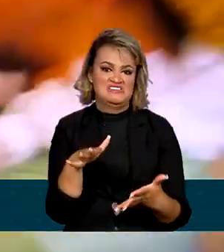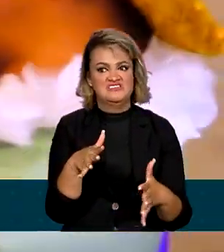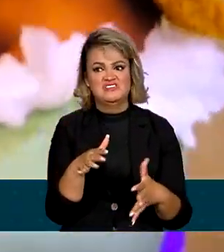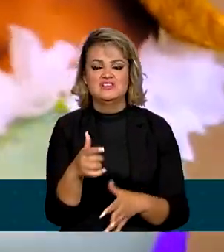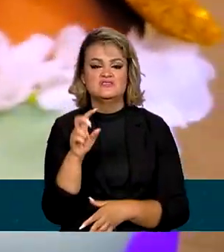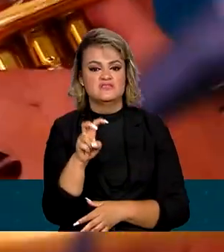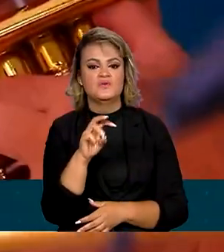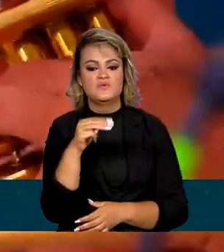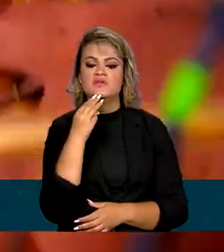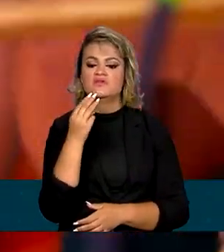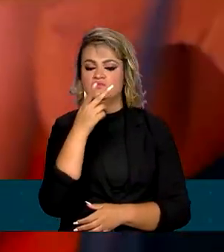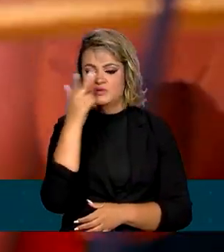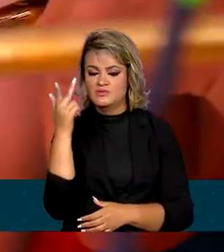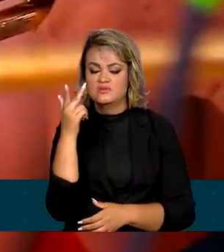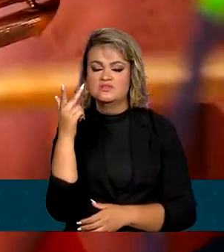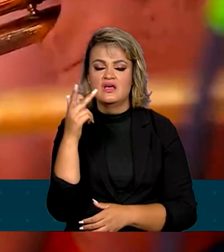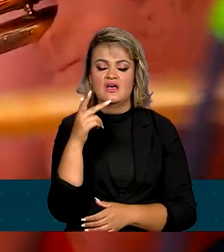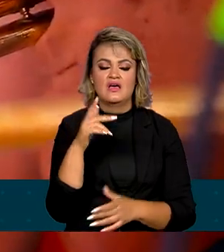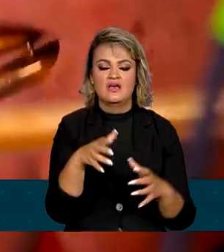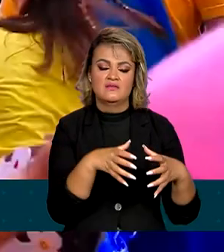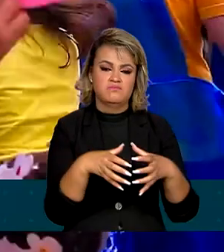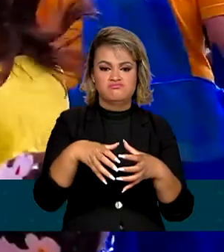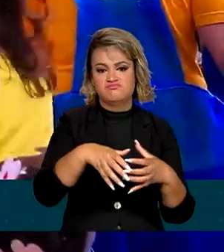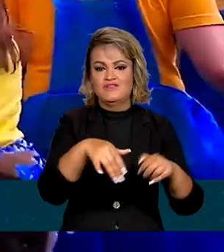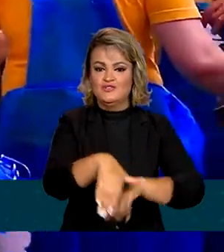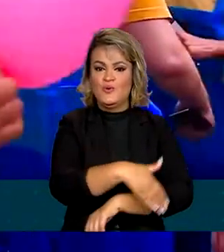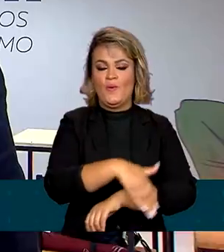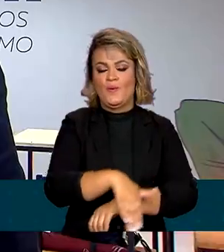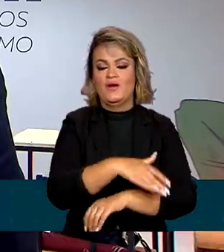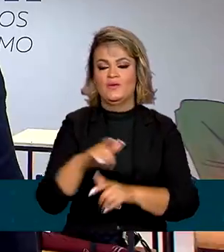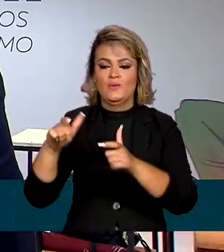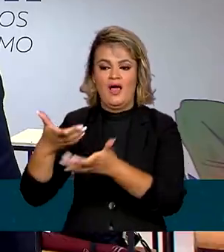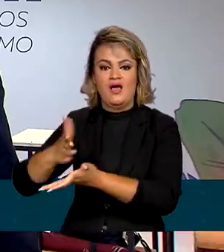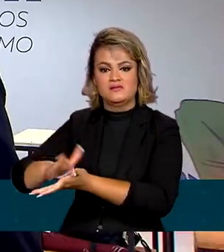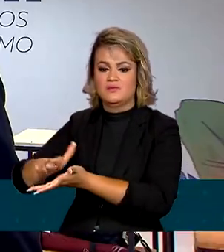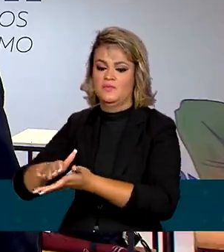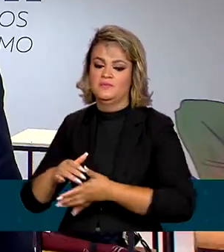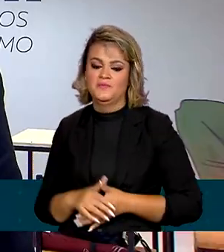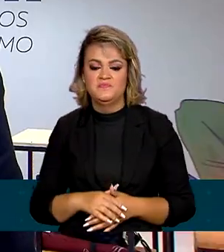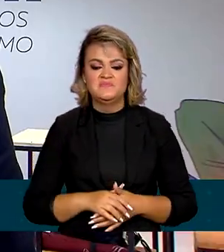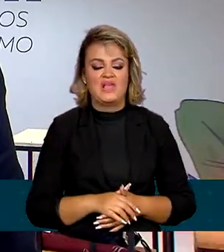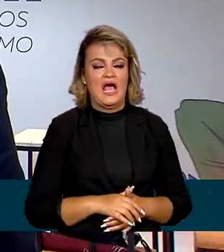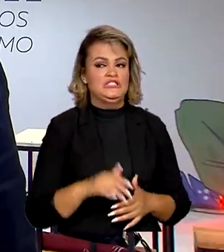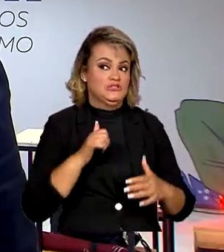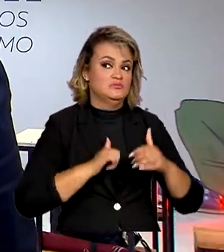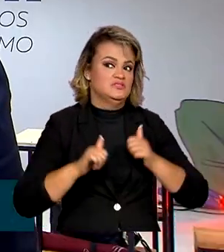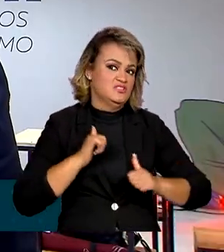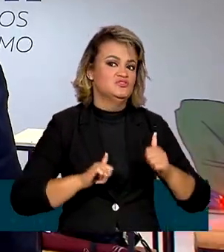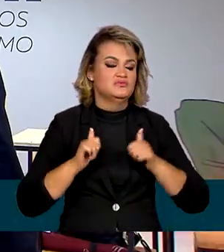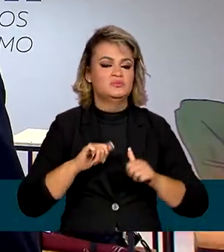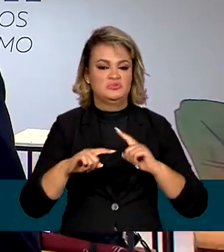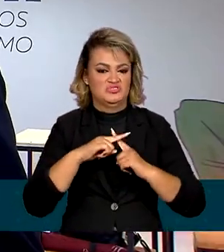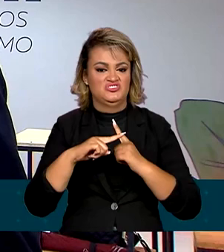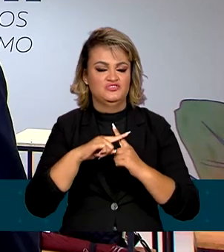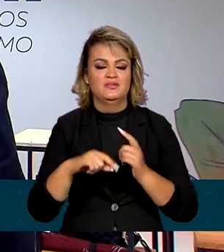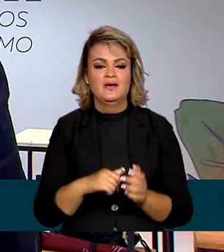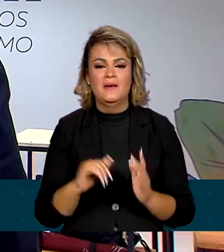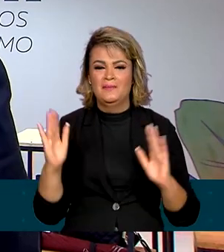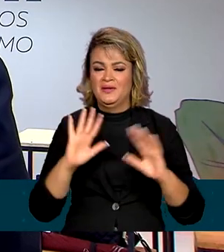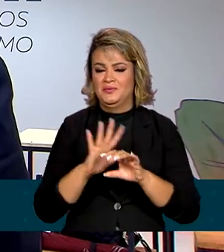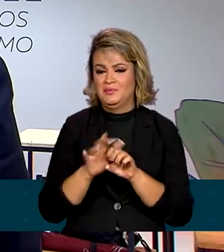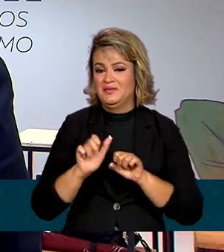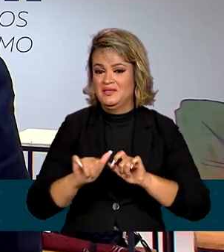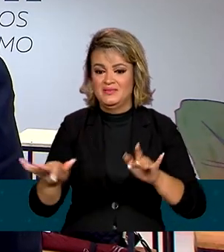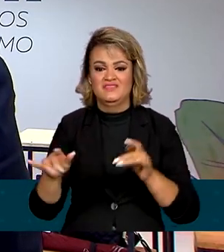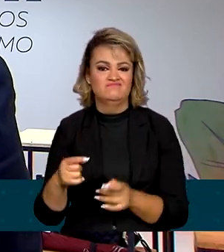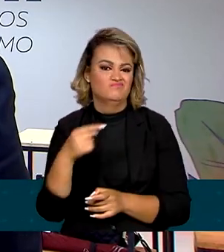5 milhões de foliões entre os bloquinhos de rua e o sambódromo. A expectativa é melhor possível. A gente sabe que durante todo esse período da pandemia, gente